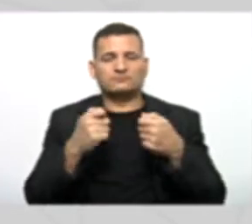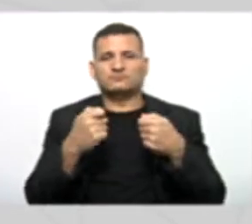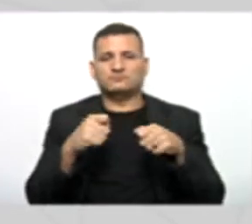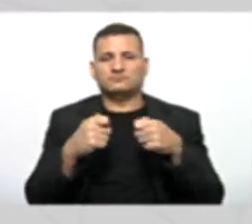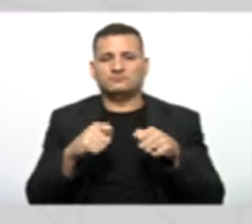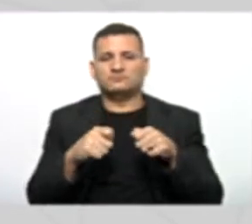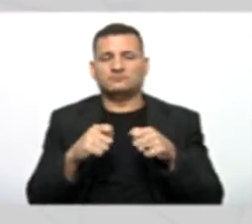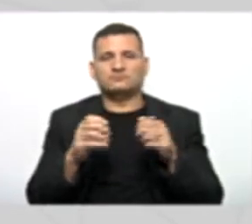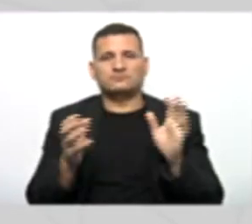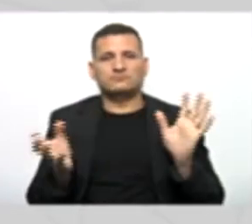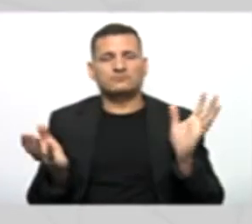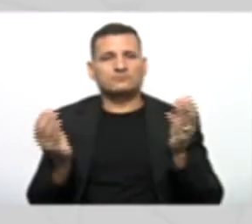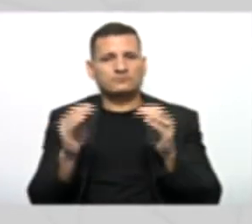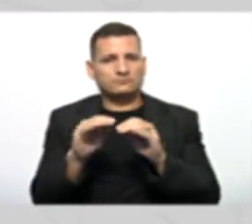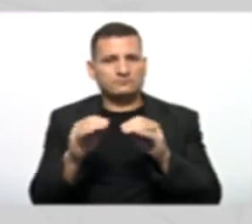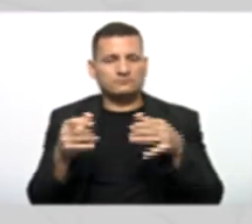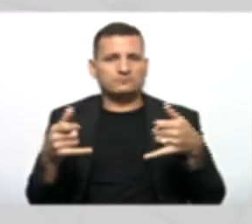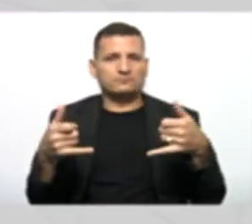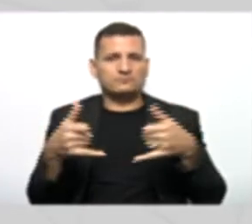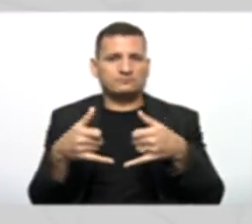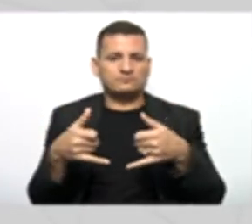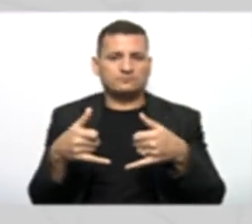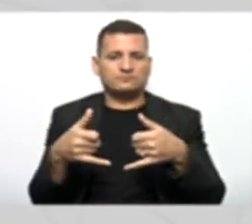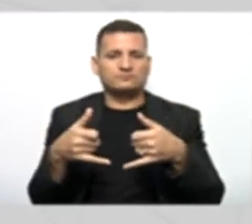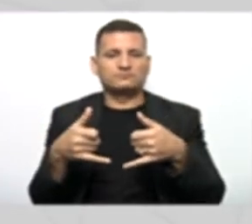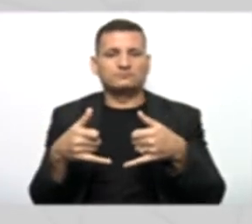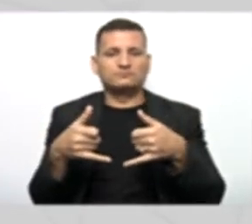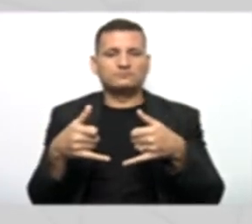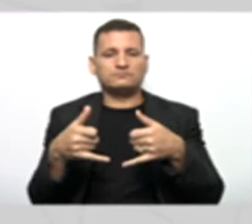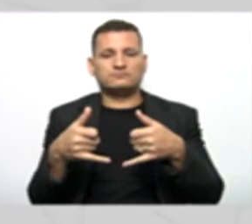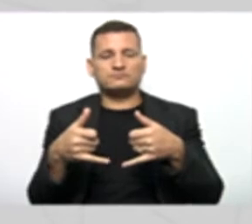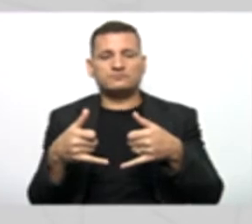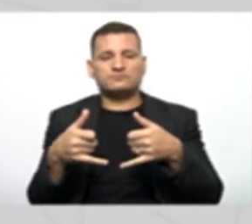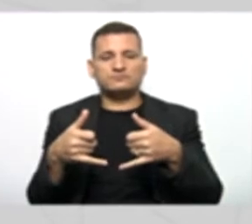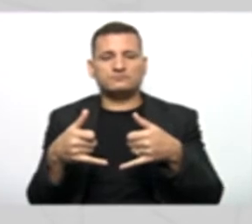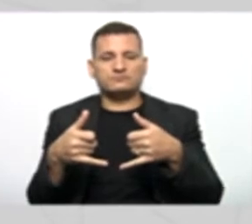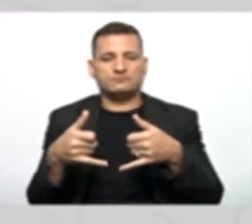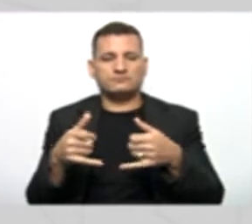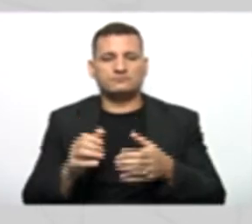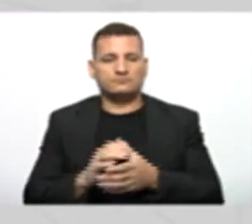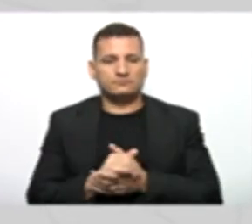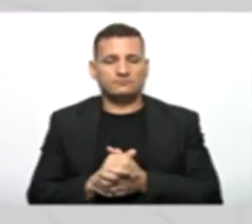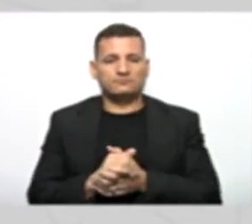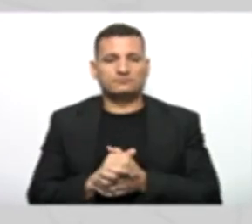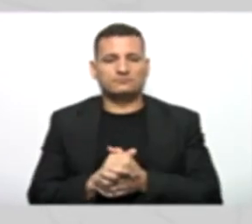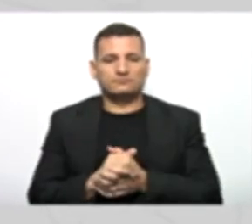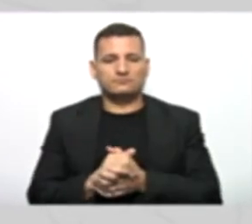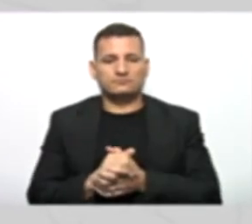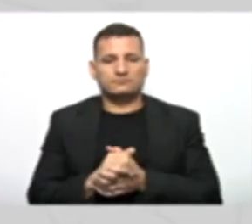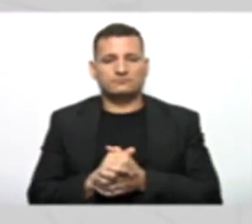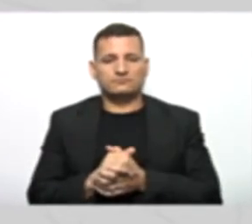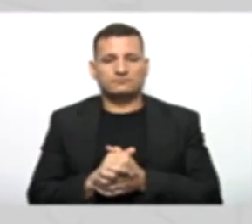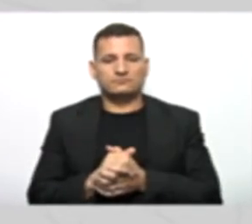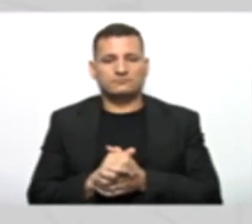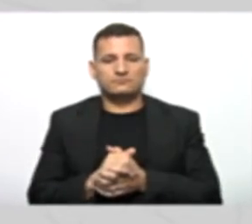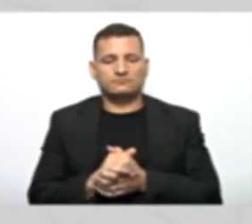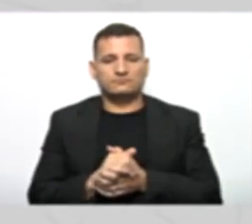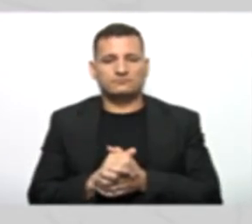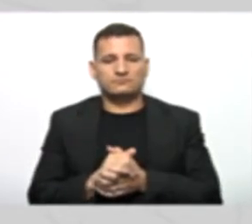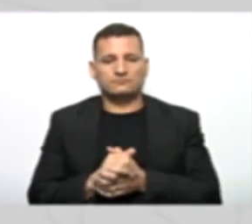Vocês precisam colocar O formatador Que é o nosso Jogo de chaves E Data